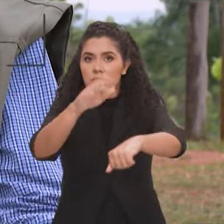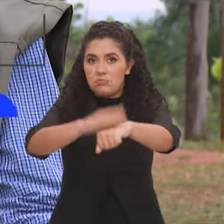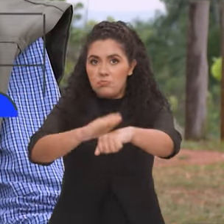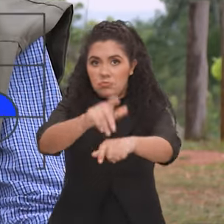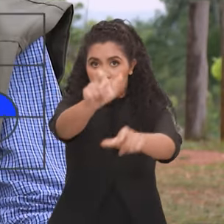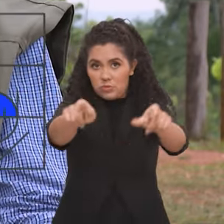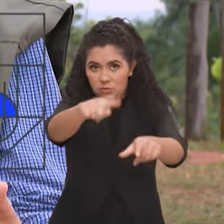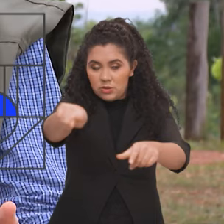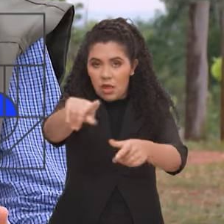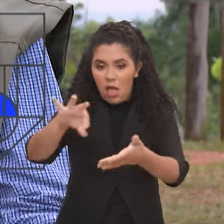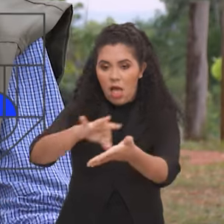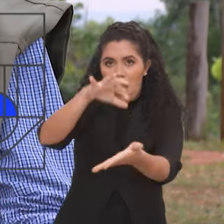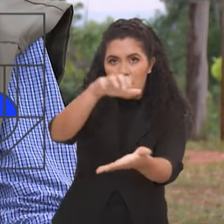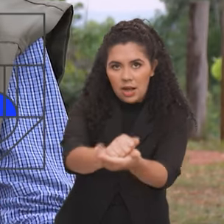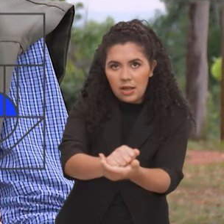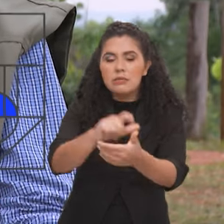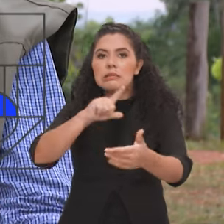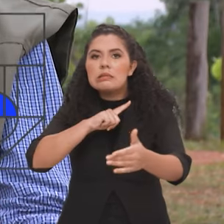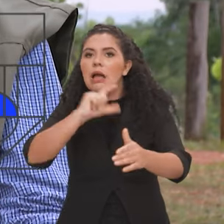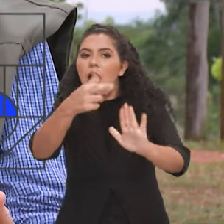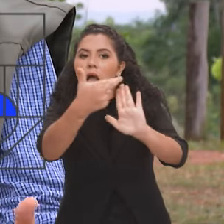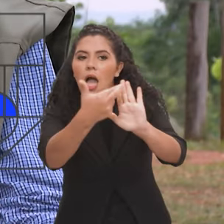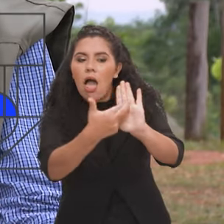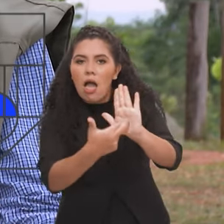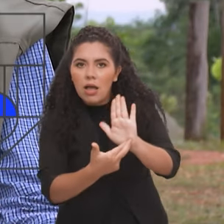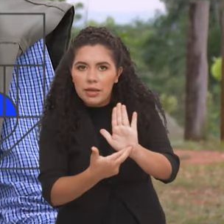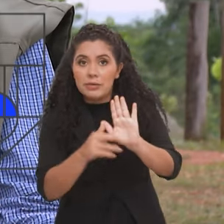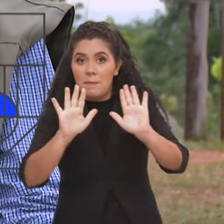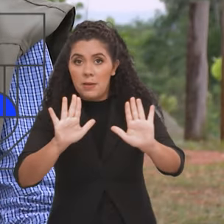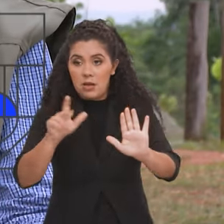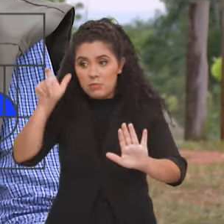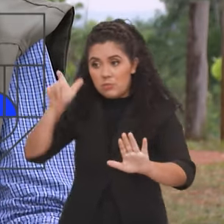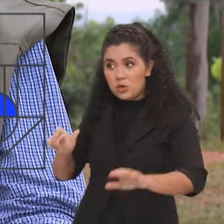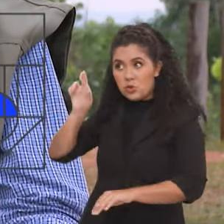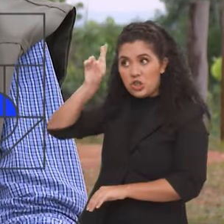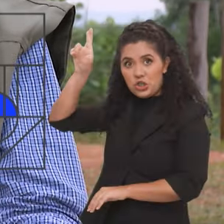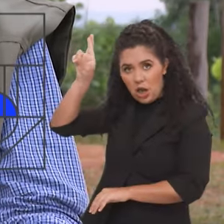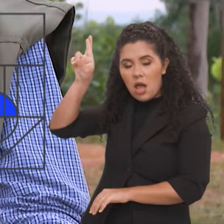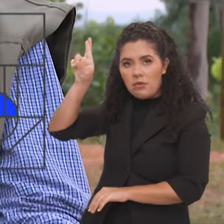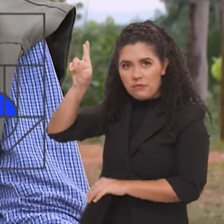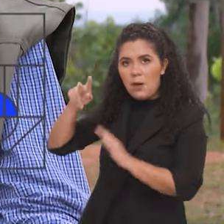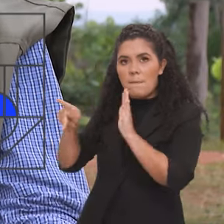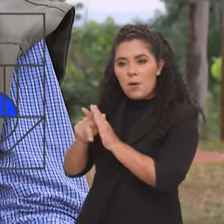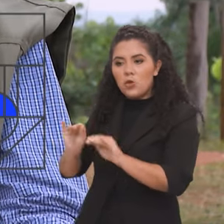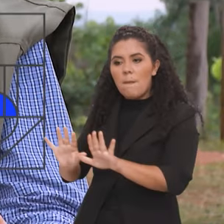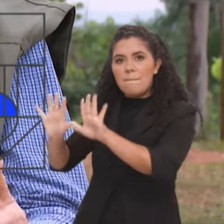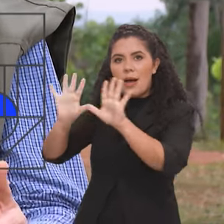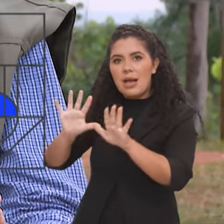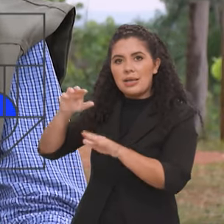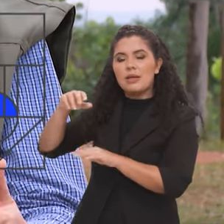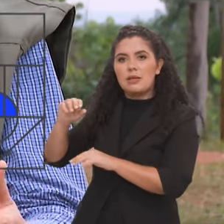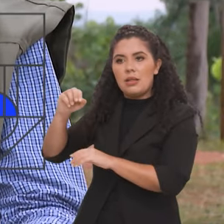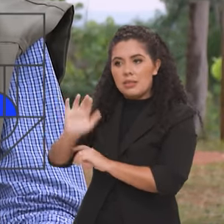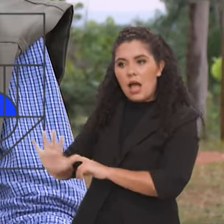se cadastra, tem lá alguns requisitos. O chefe da unidade de conservação, neste caso aqui, a chefe do Parque Nacional,